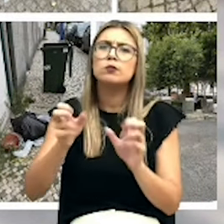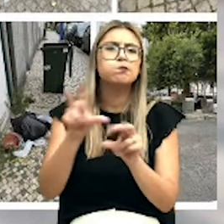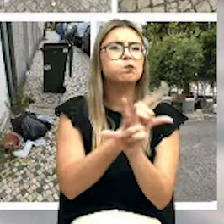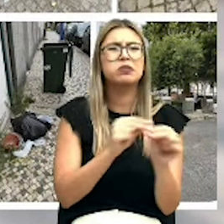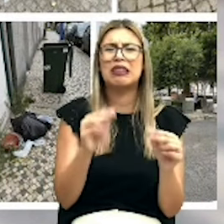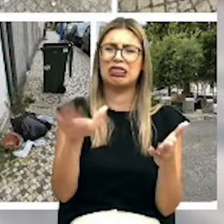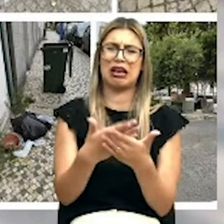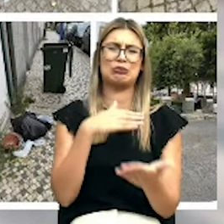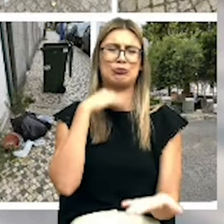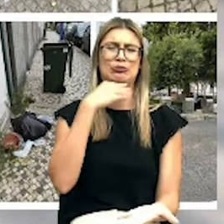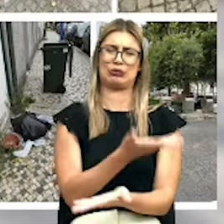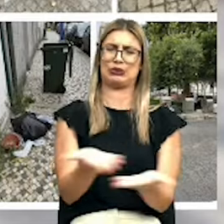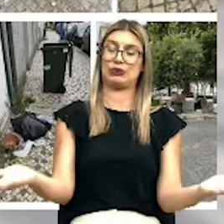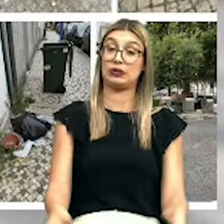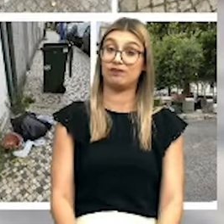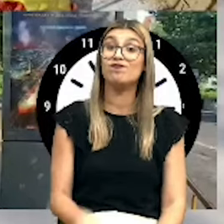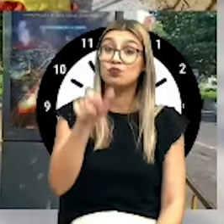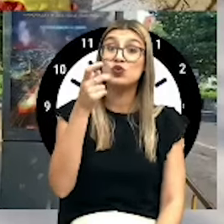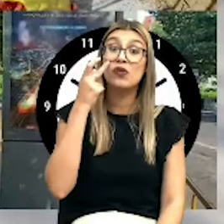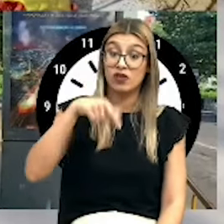negligência. Quem mora em Lisboa sabe que isto é assim.